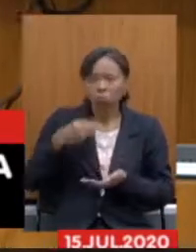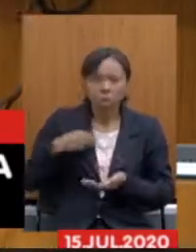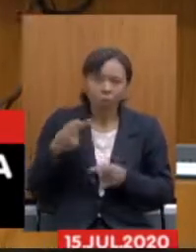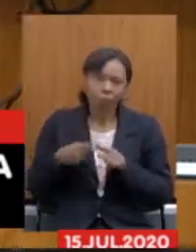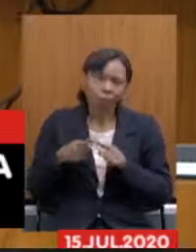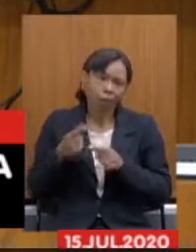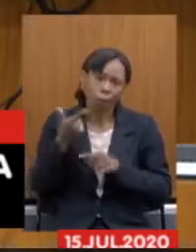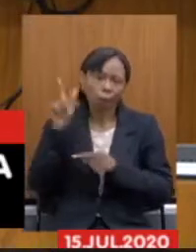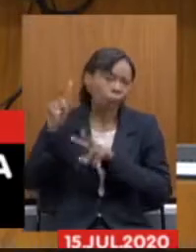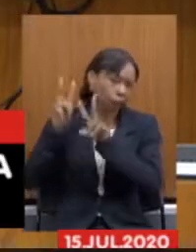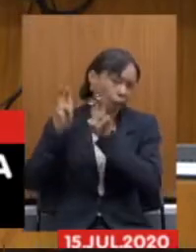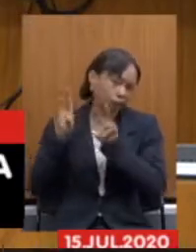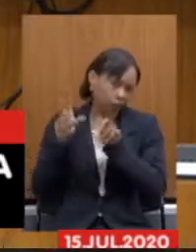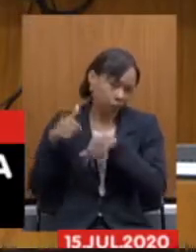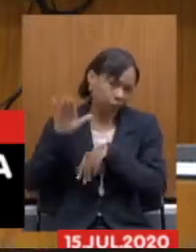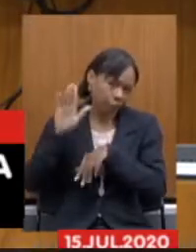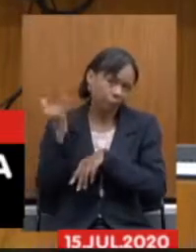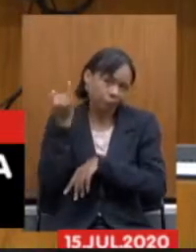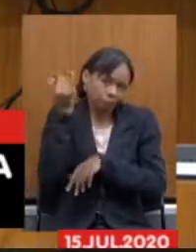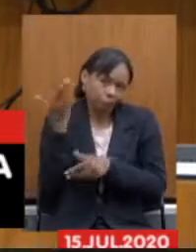assuntos mais importantes a tratar